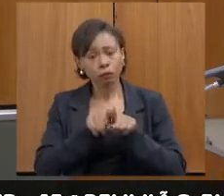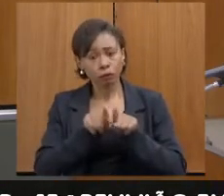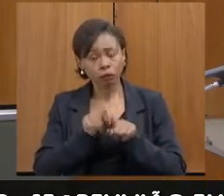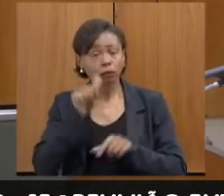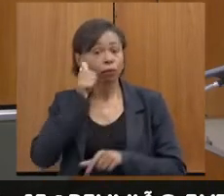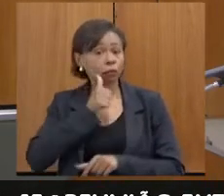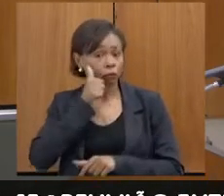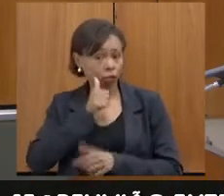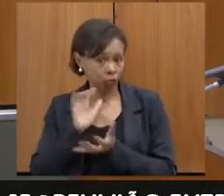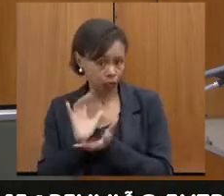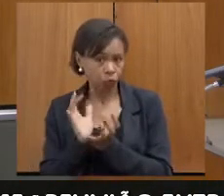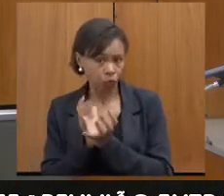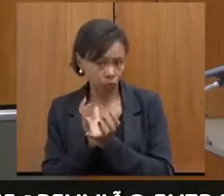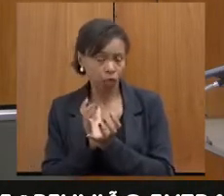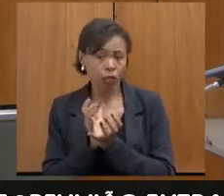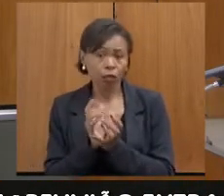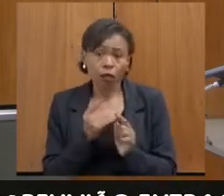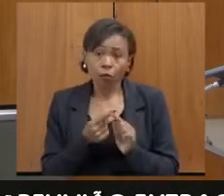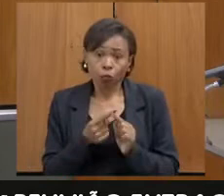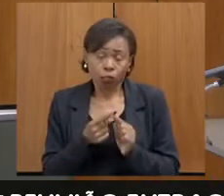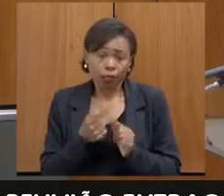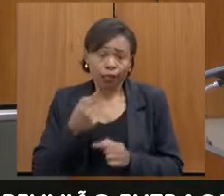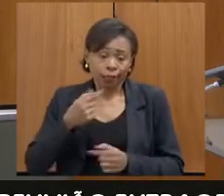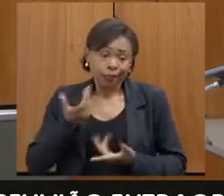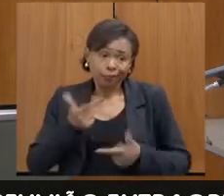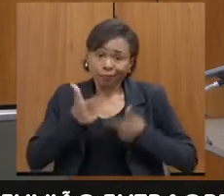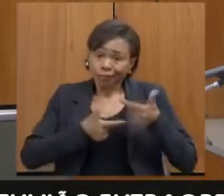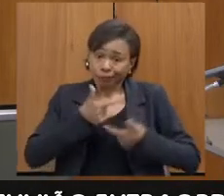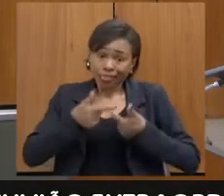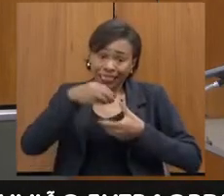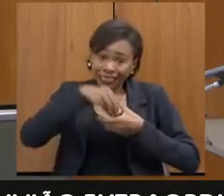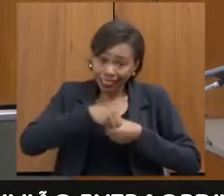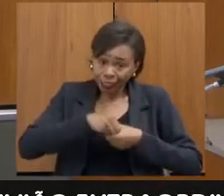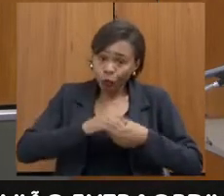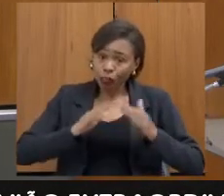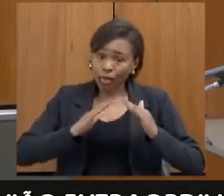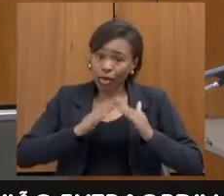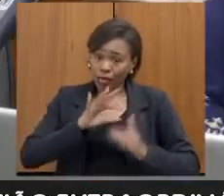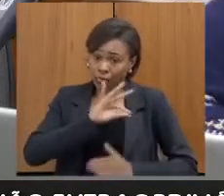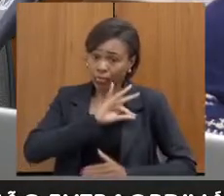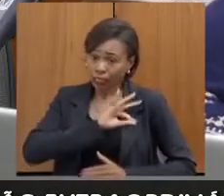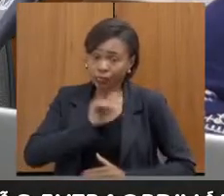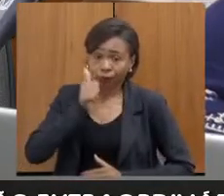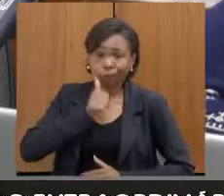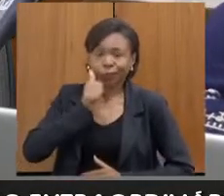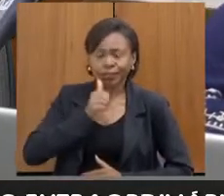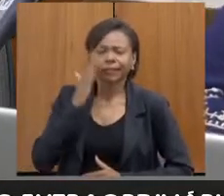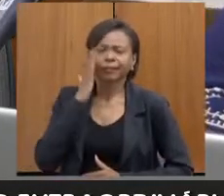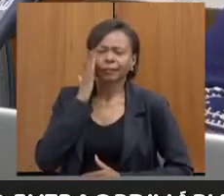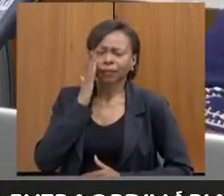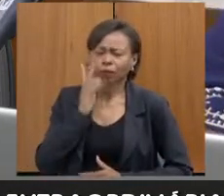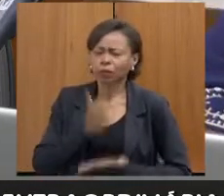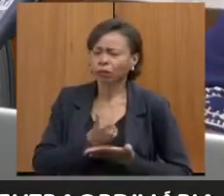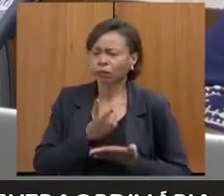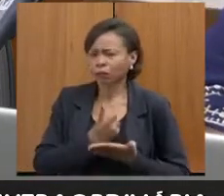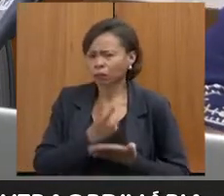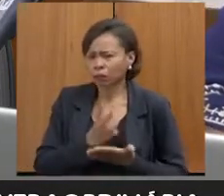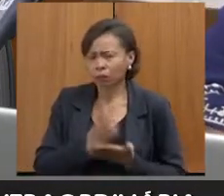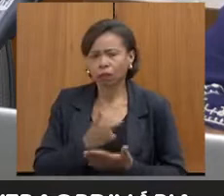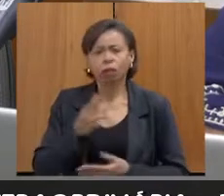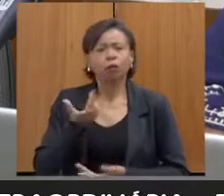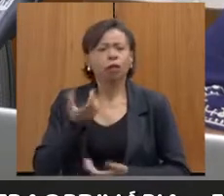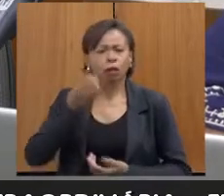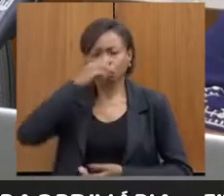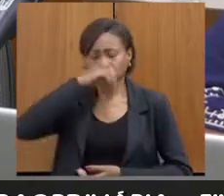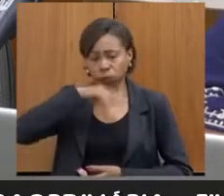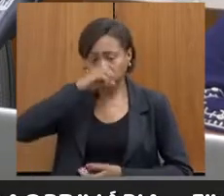assim, complementando um pouco do que o Felipe falou, a gente vive, quem trabalha em delegacia da mulher, não meninas? A gente sabe quanto que o ciclo de violência é vivo e ele é real. E, muitas